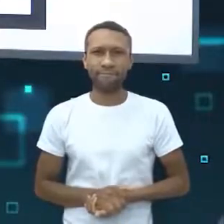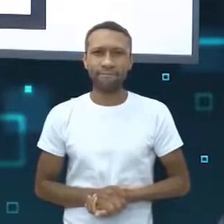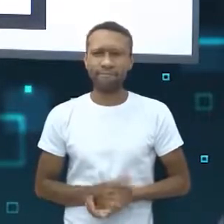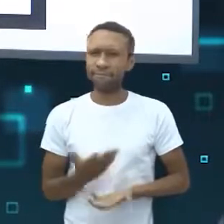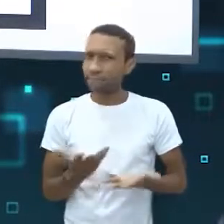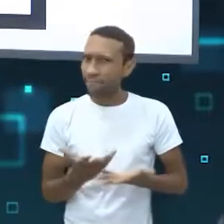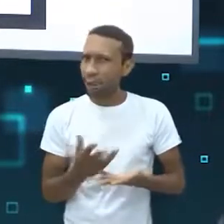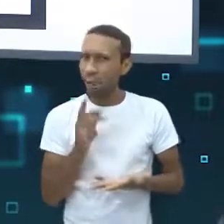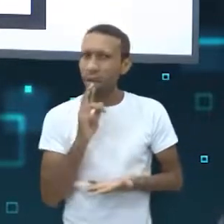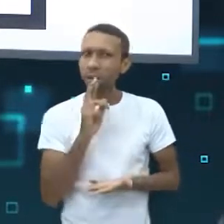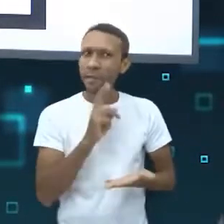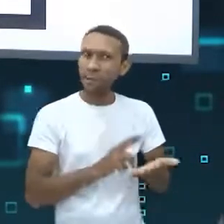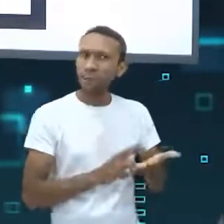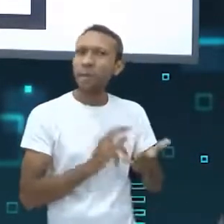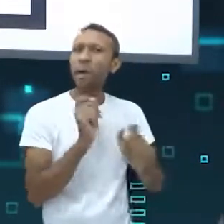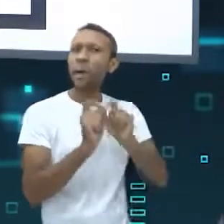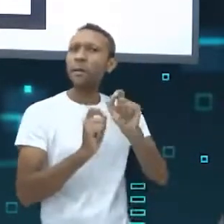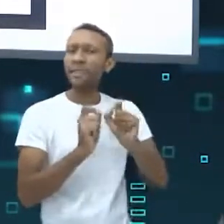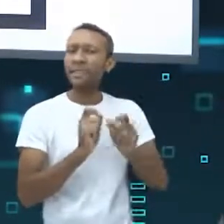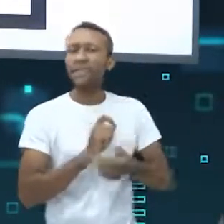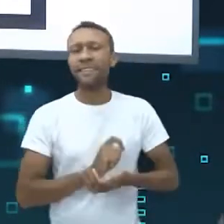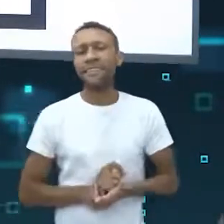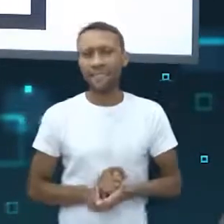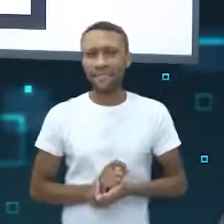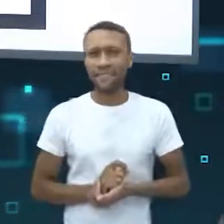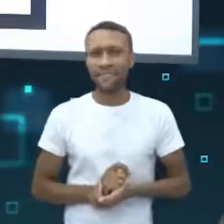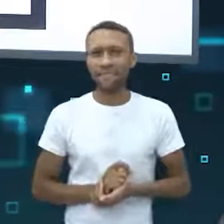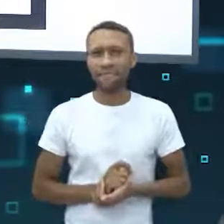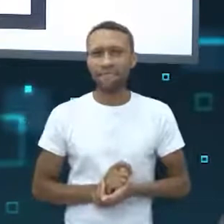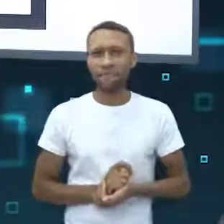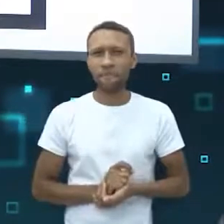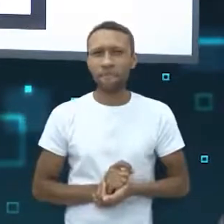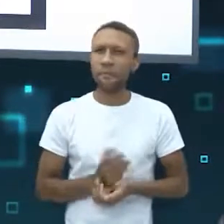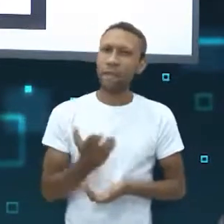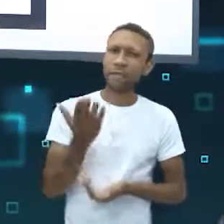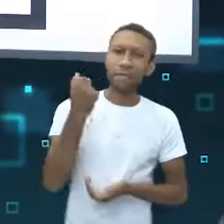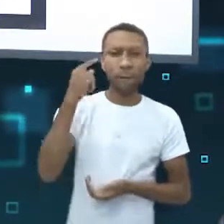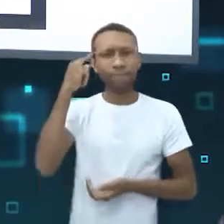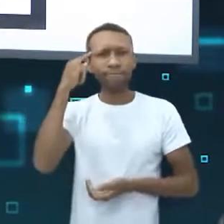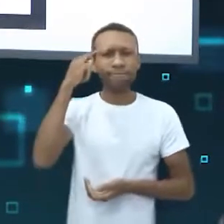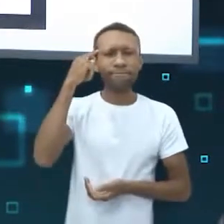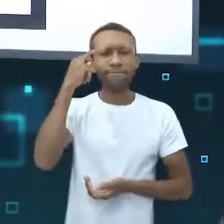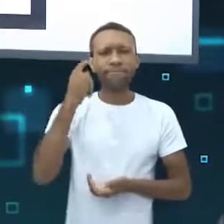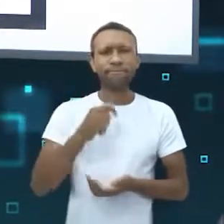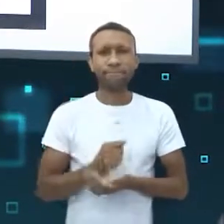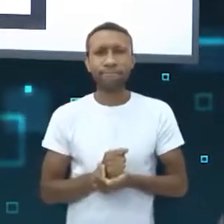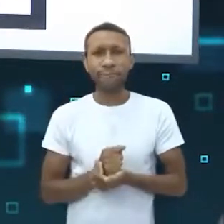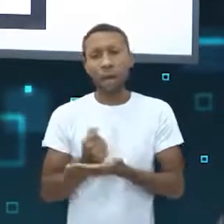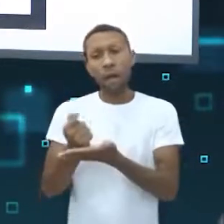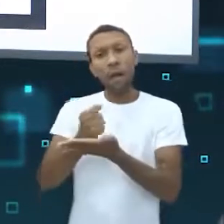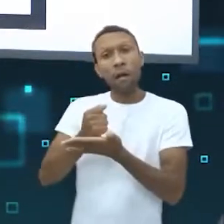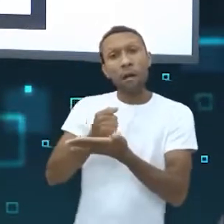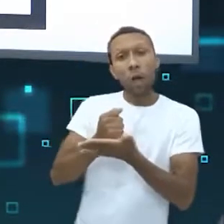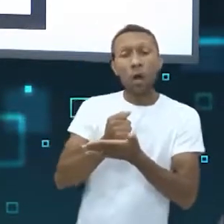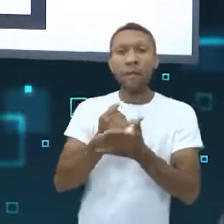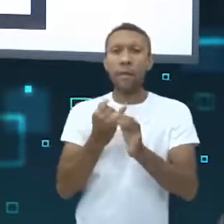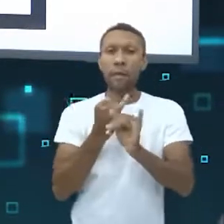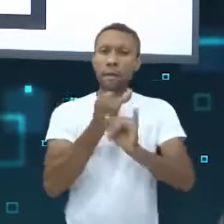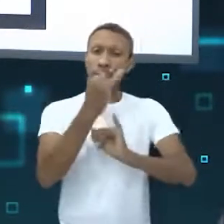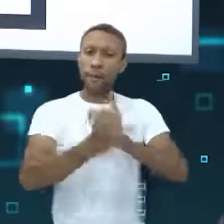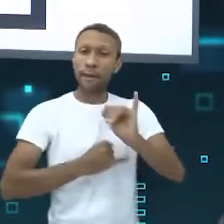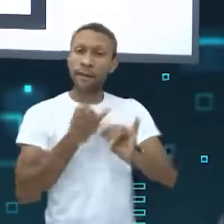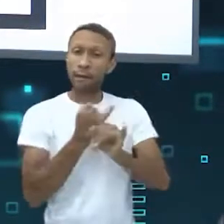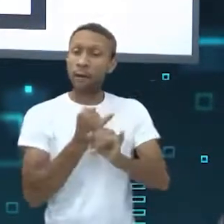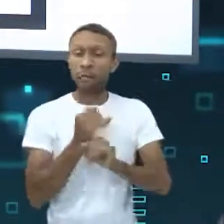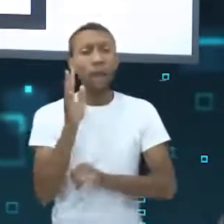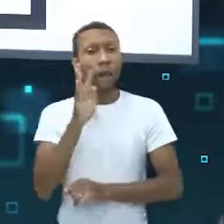E aí, o vocês responderam? Anotou no seu caderno? Vamos pensar um pouquinho sobre isso. Jogos online são uma ótima